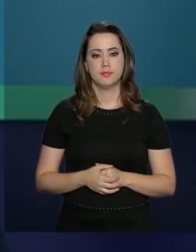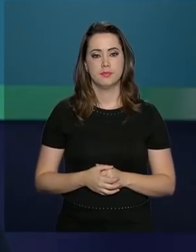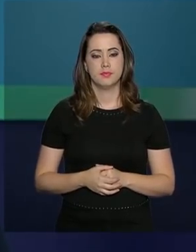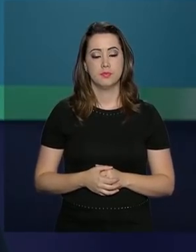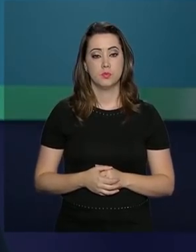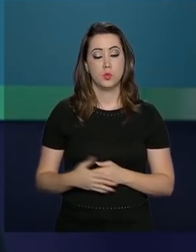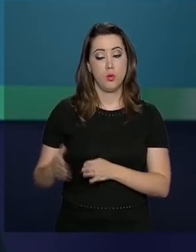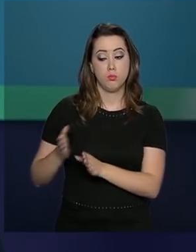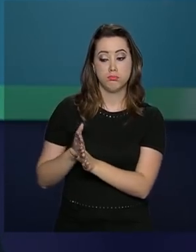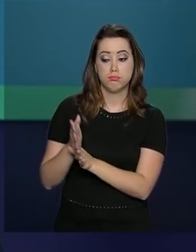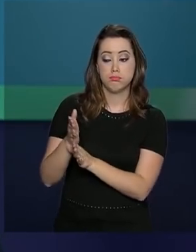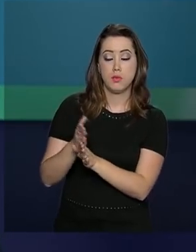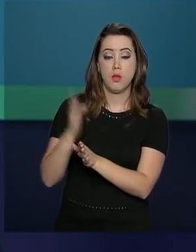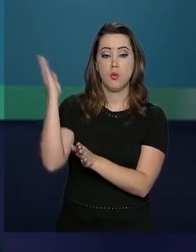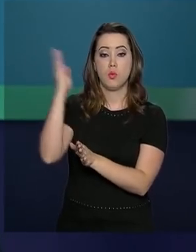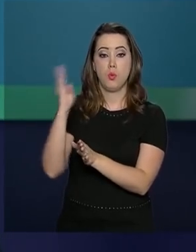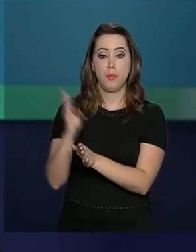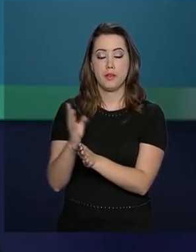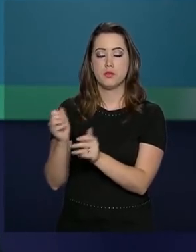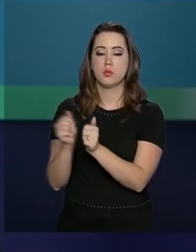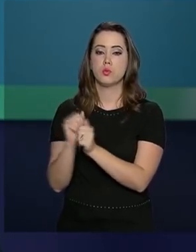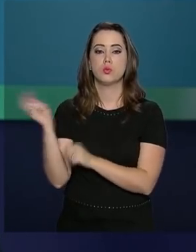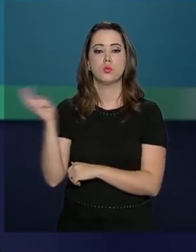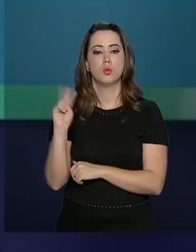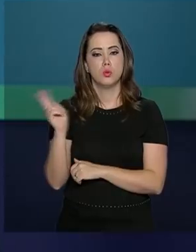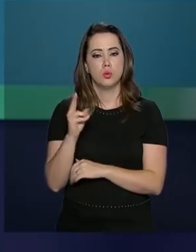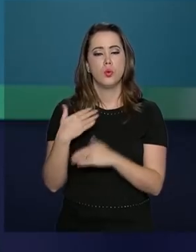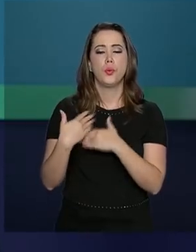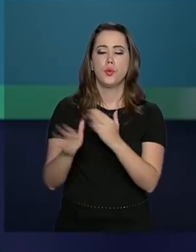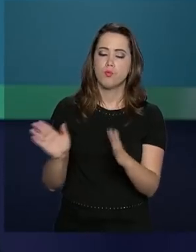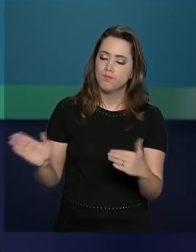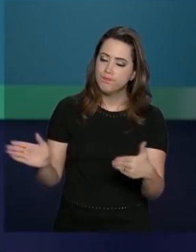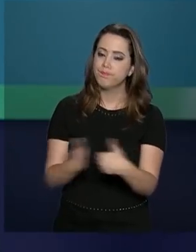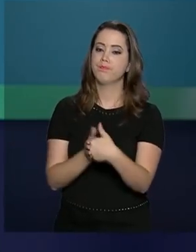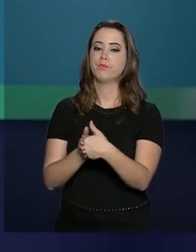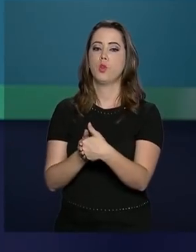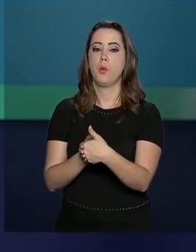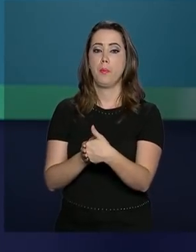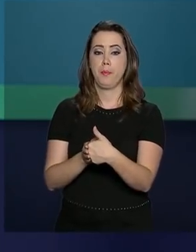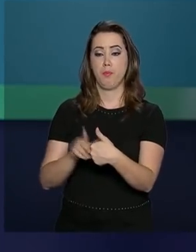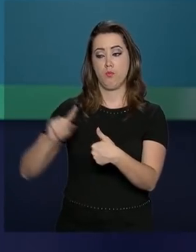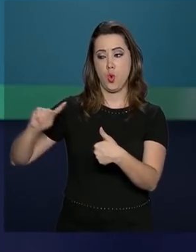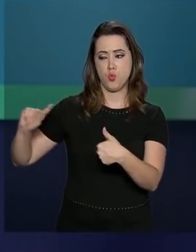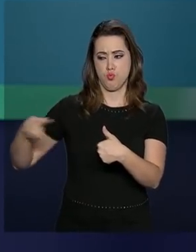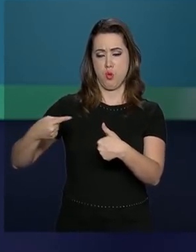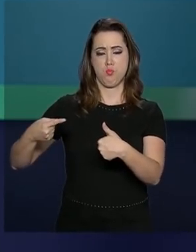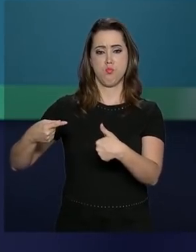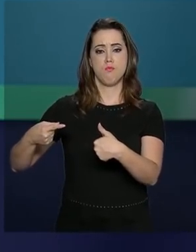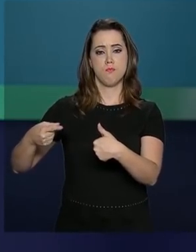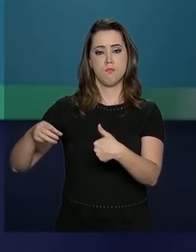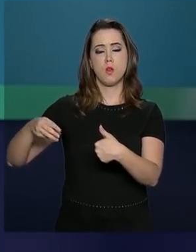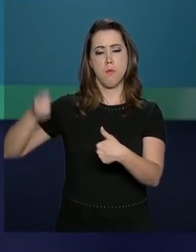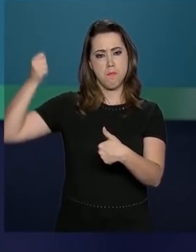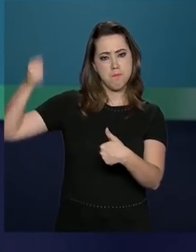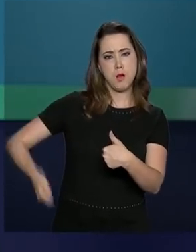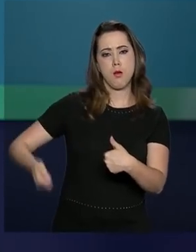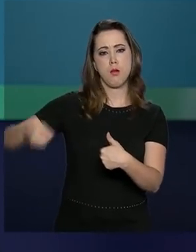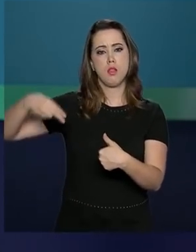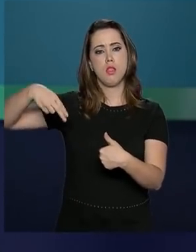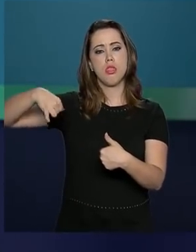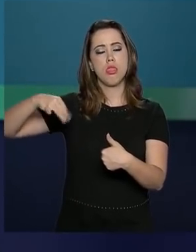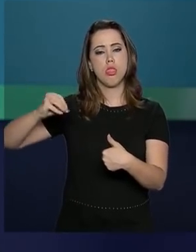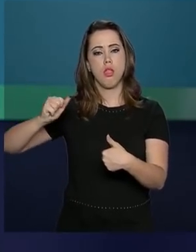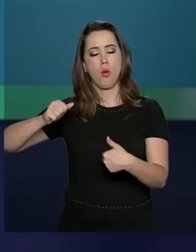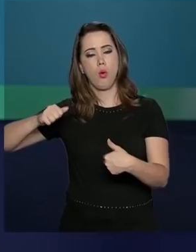A fronteira do Brasil com a Venezuela continua fechada por ordem do regime de Nicolás Maduro. Os